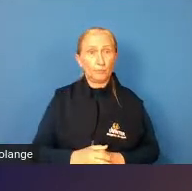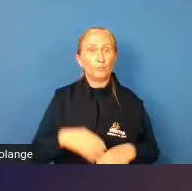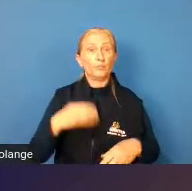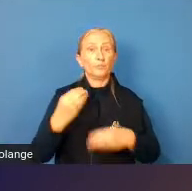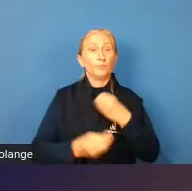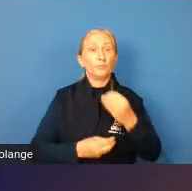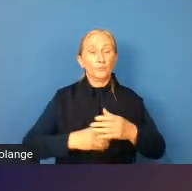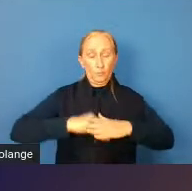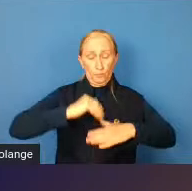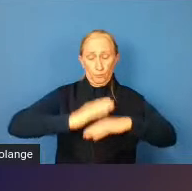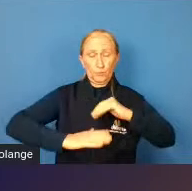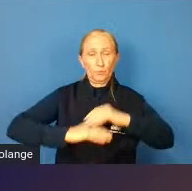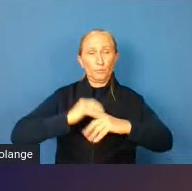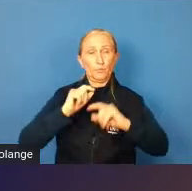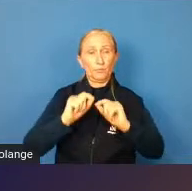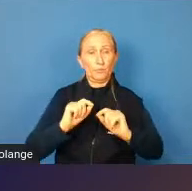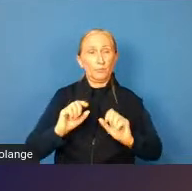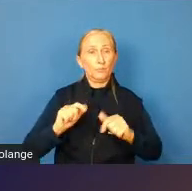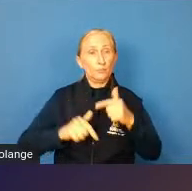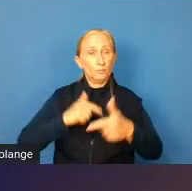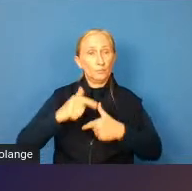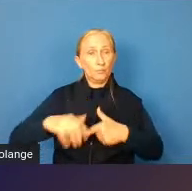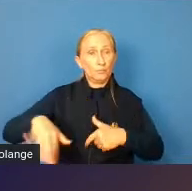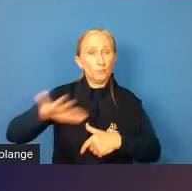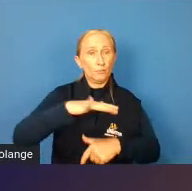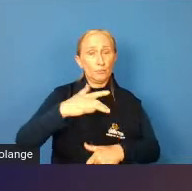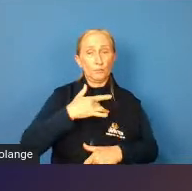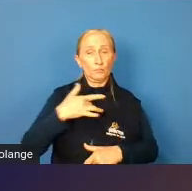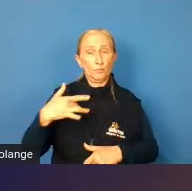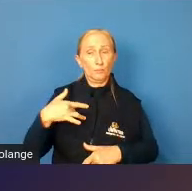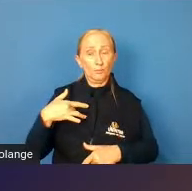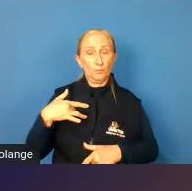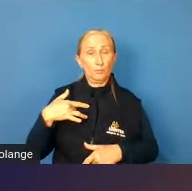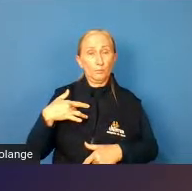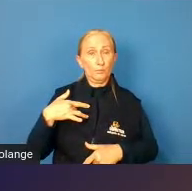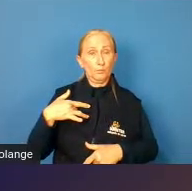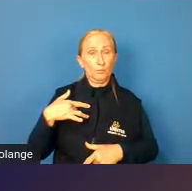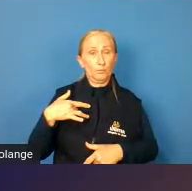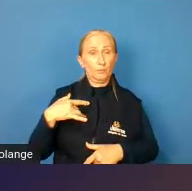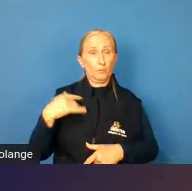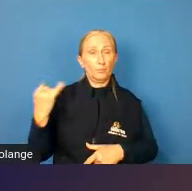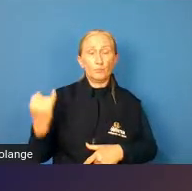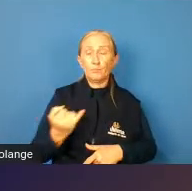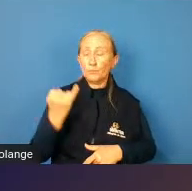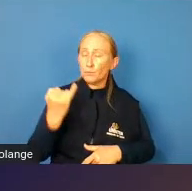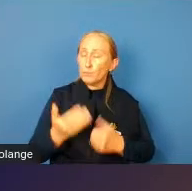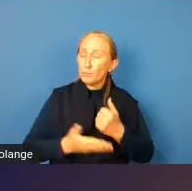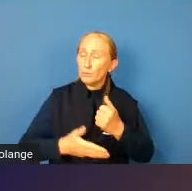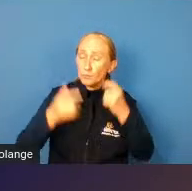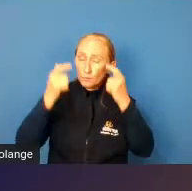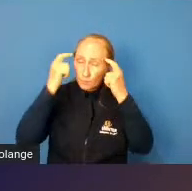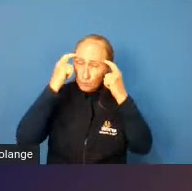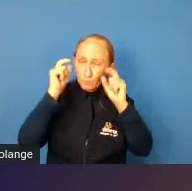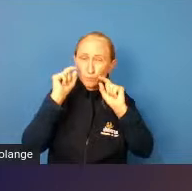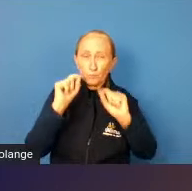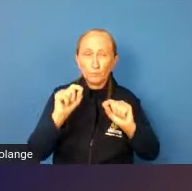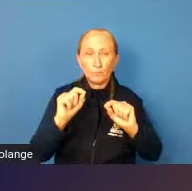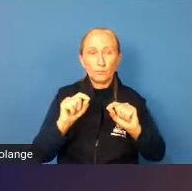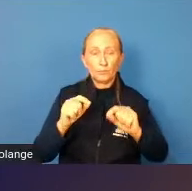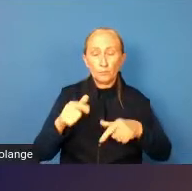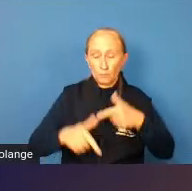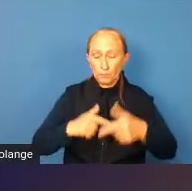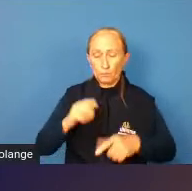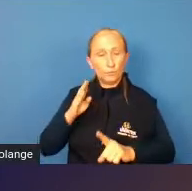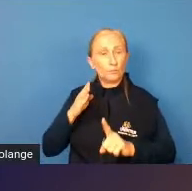profissionais que atuam na área da saúde, é fundamental a gente pensar numa atuação